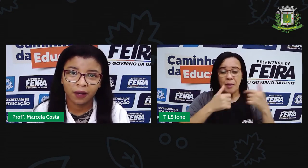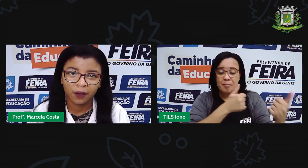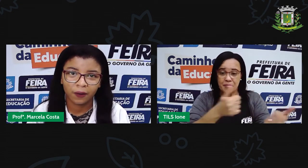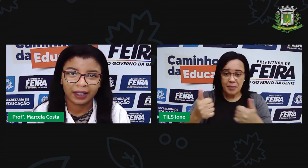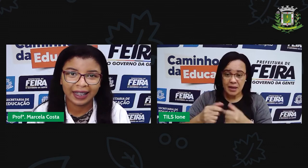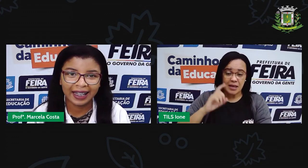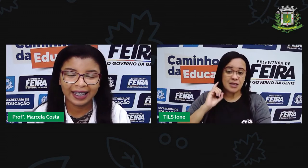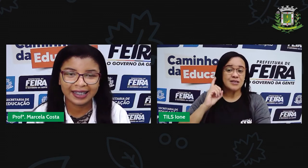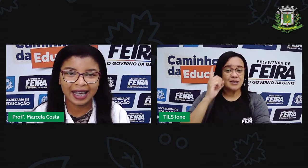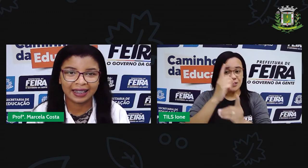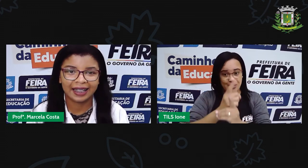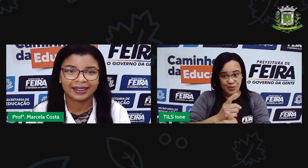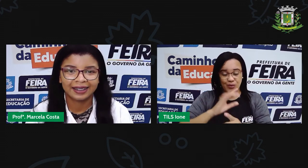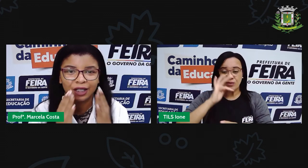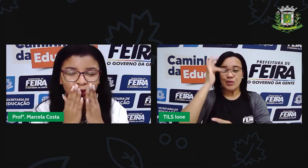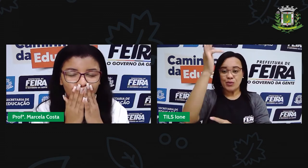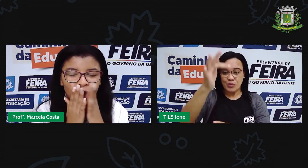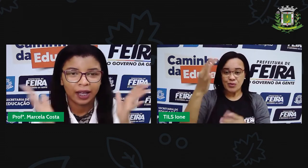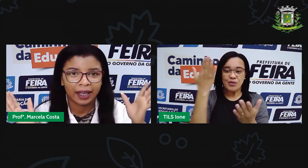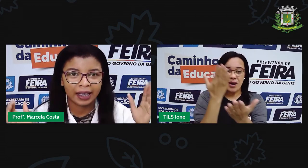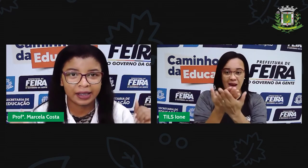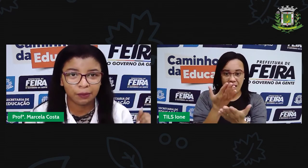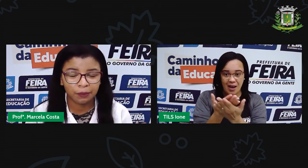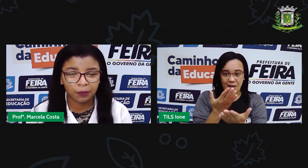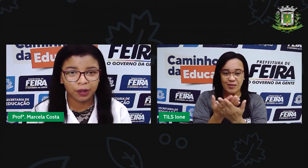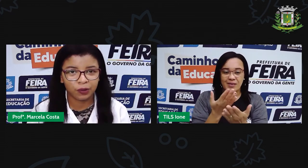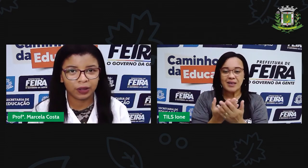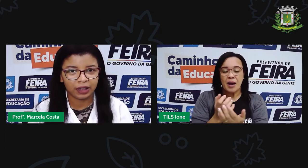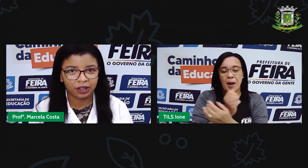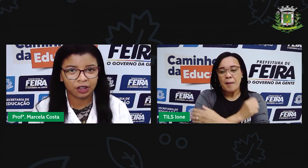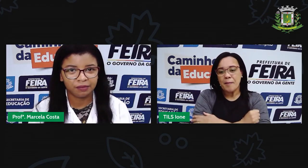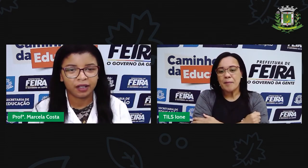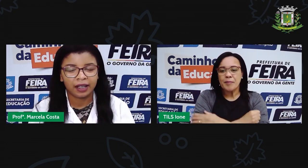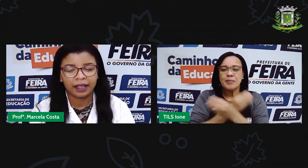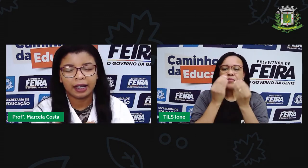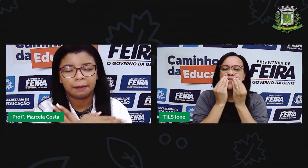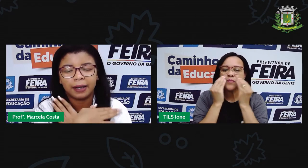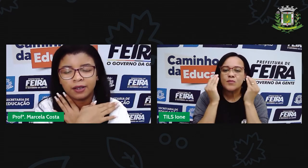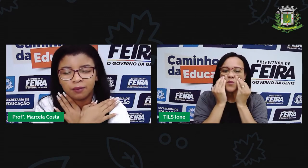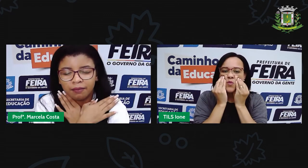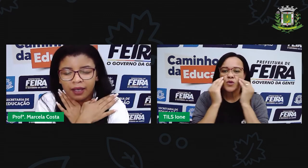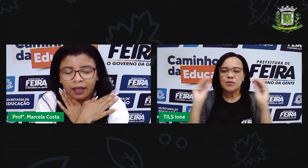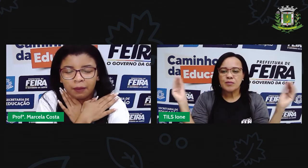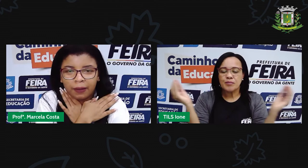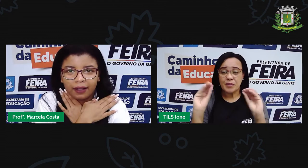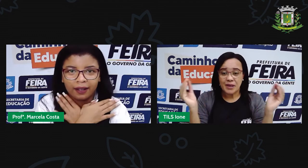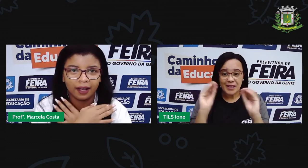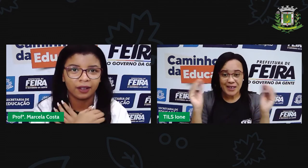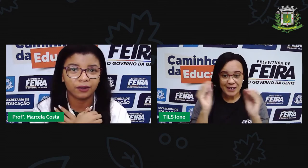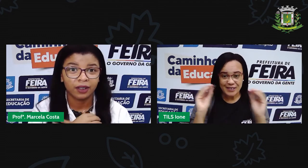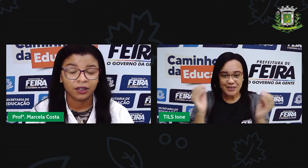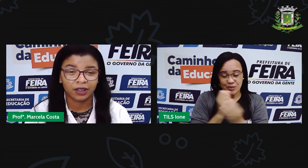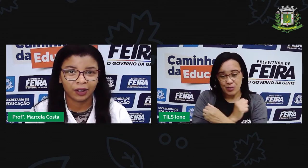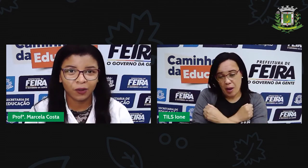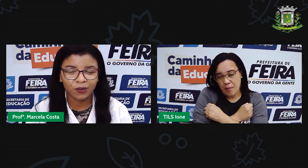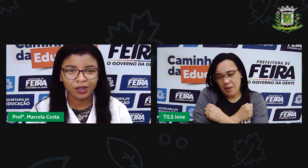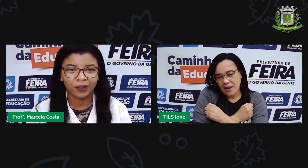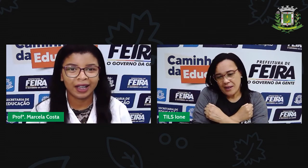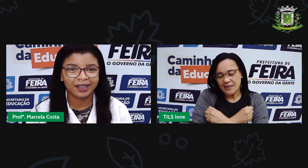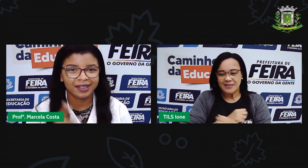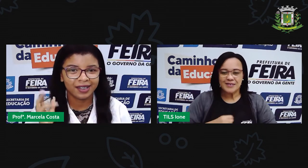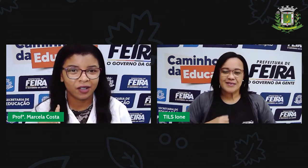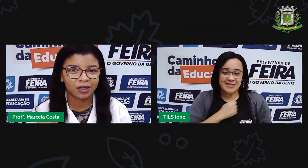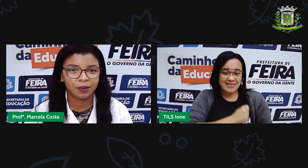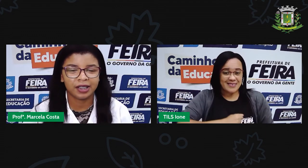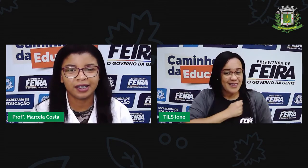próxima aula agora. Tá, criançada? Receba meu beijo grande, aquele abraço bem apertado, já estou com